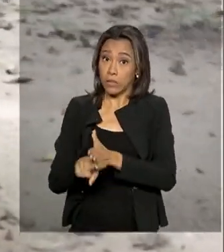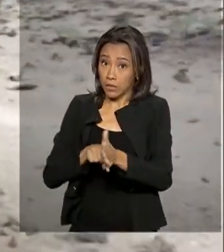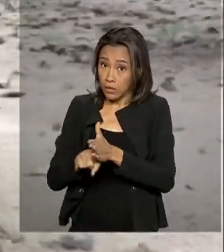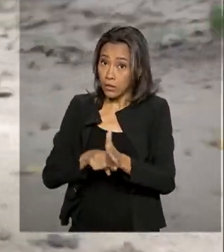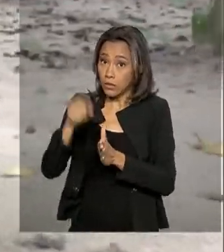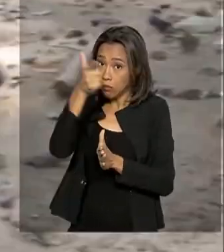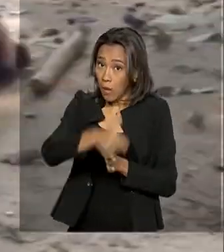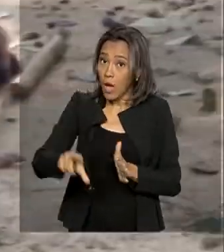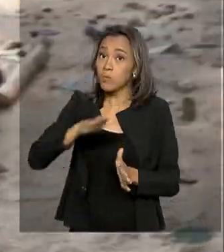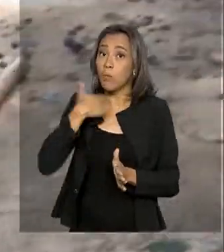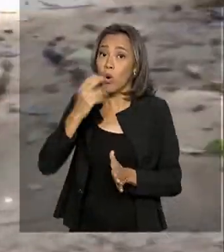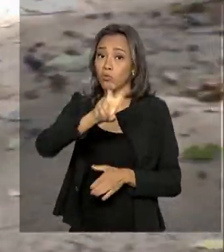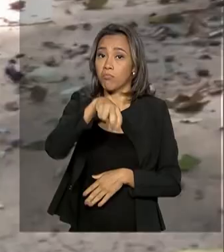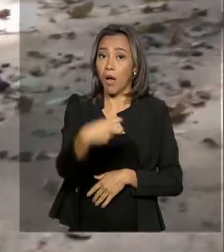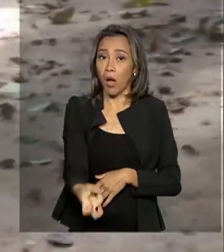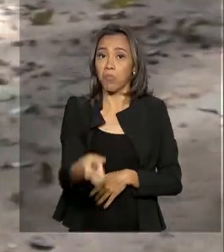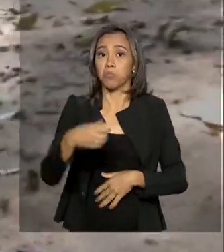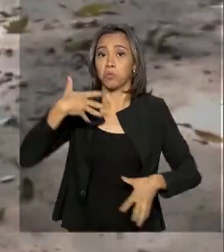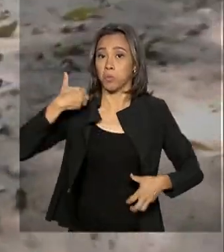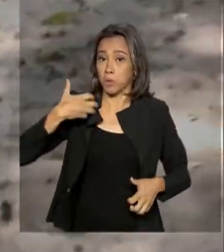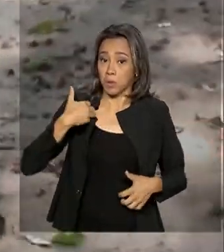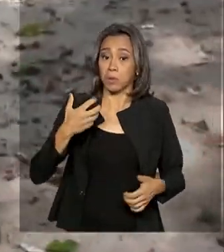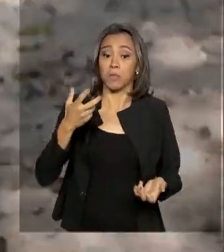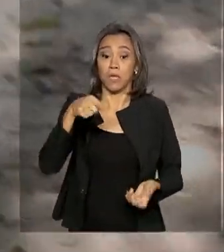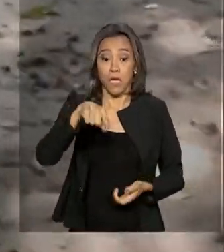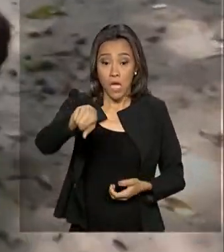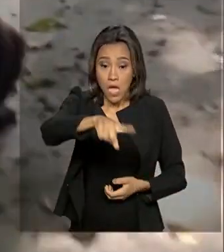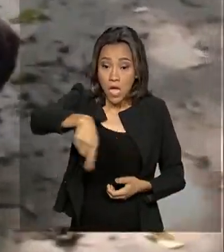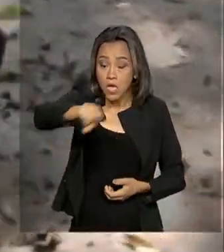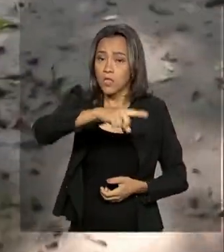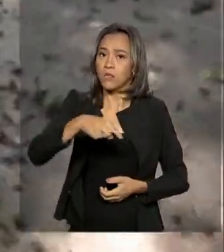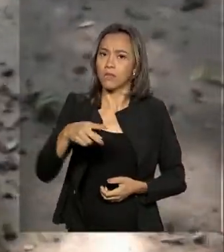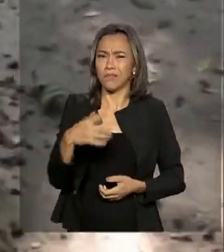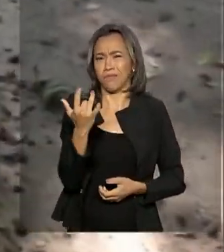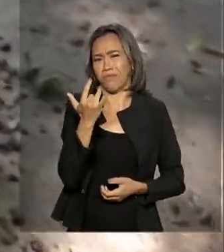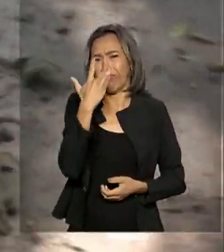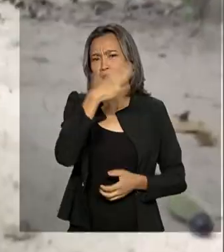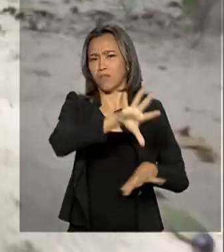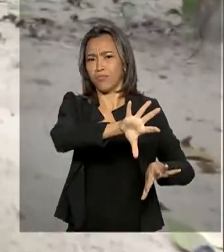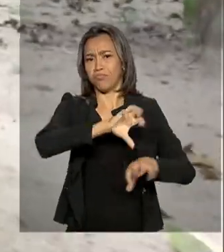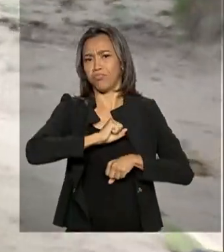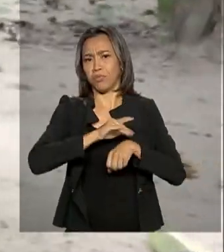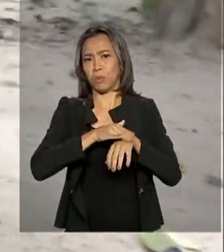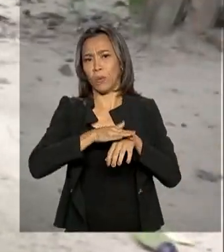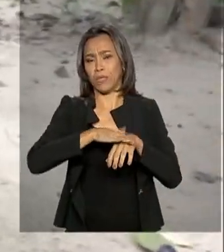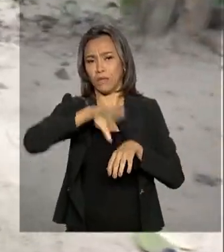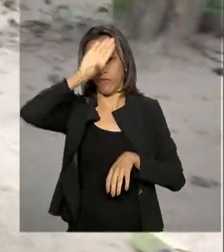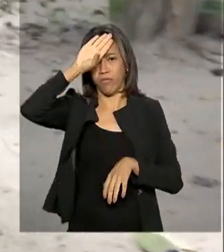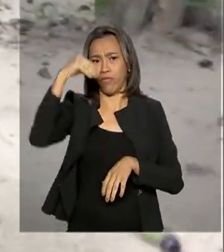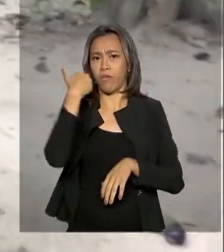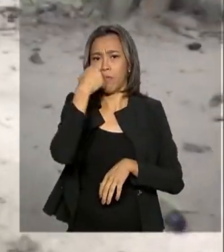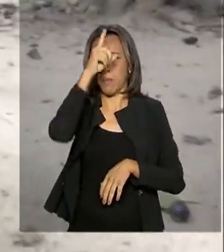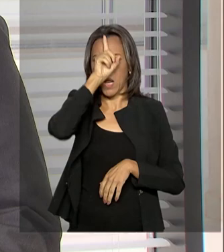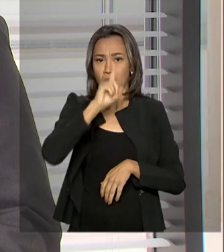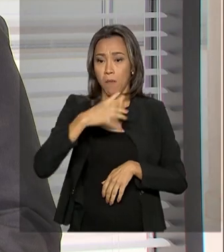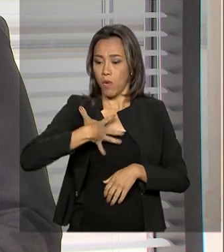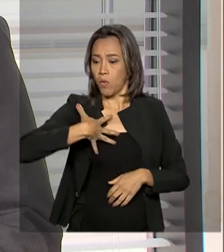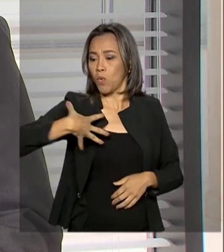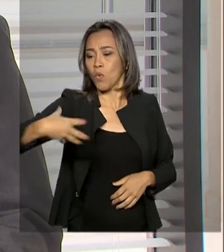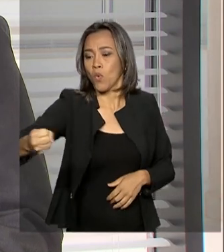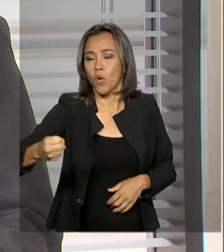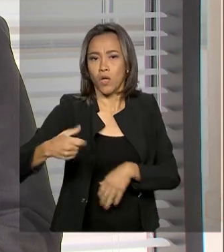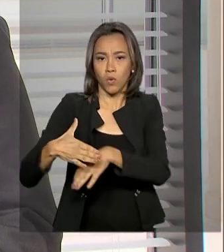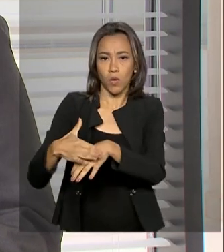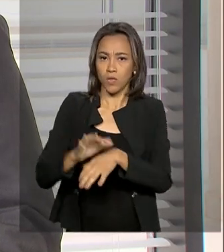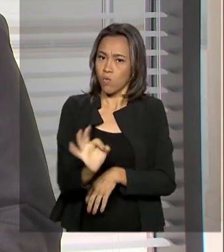suspeitas. Assim como os humanos, os animais estão suscetíveis à febre amarela, mas não transmitem a doença. A